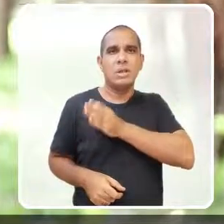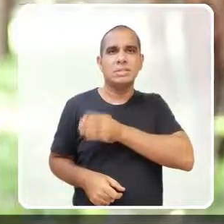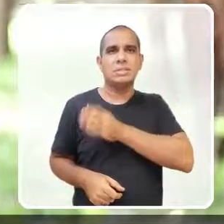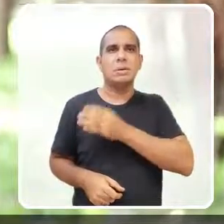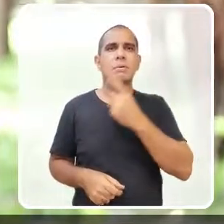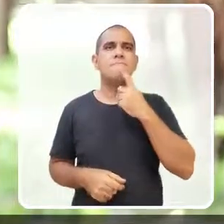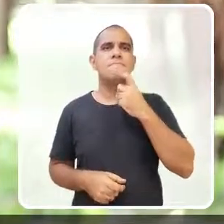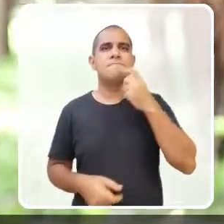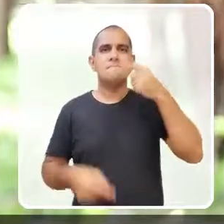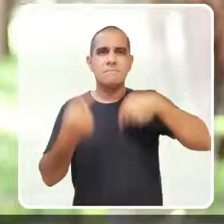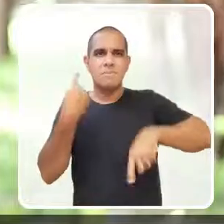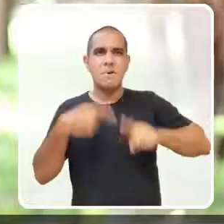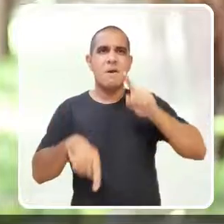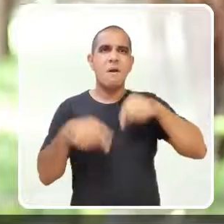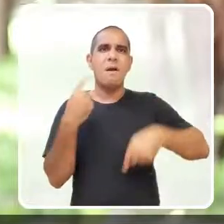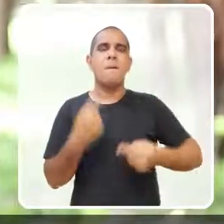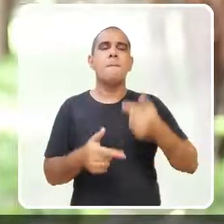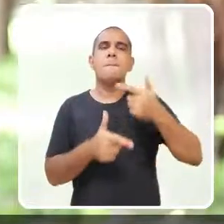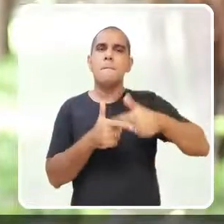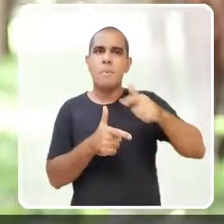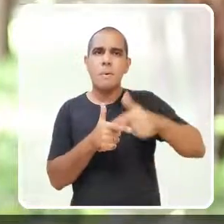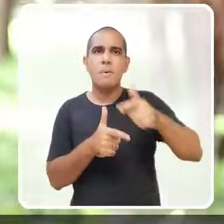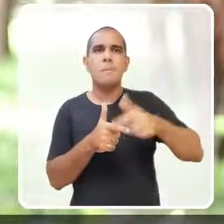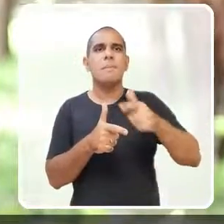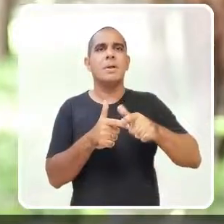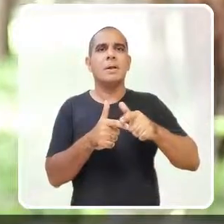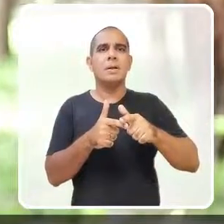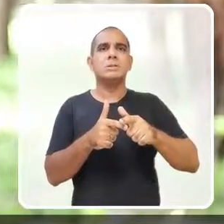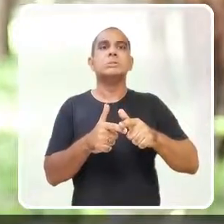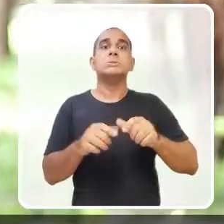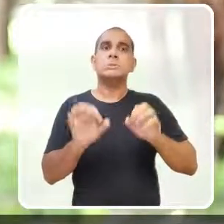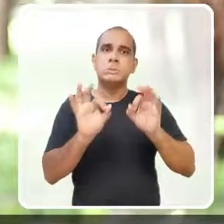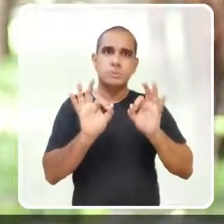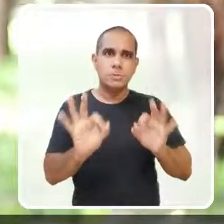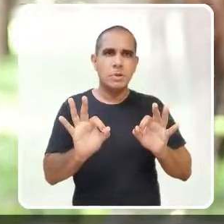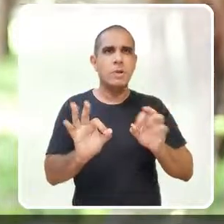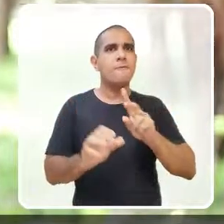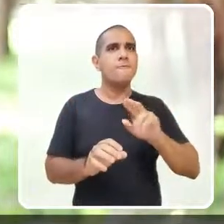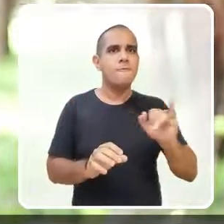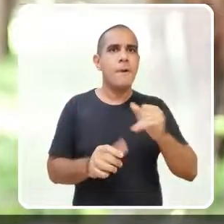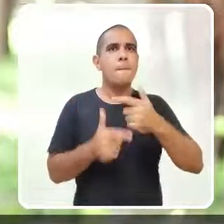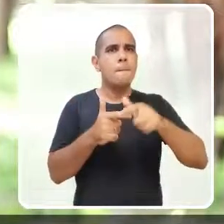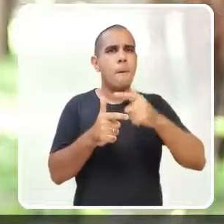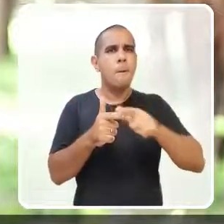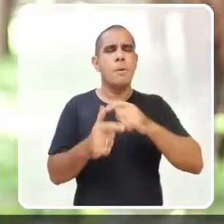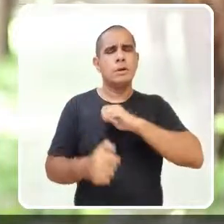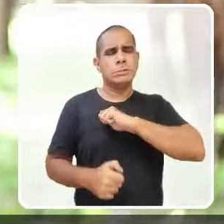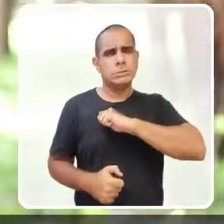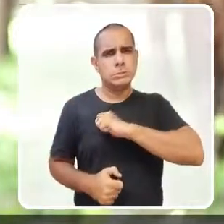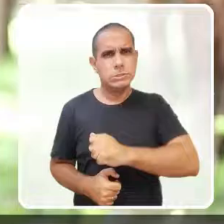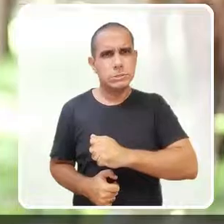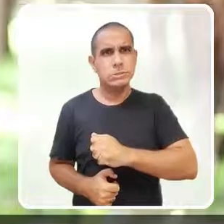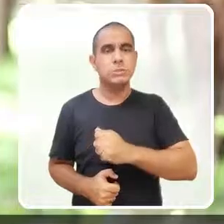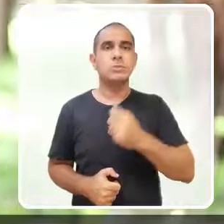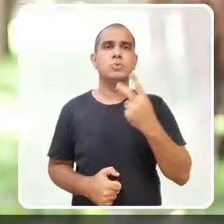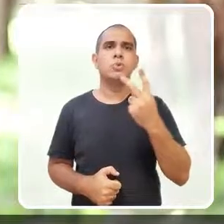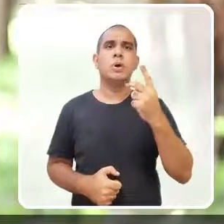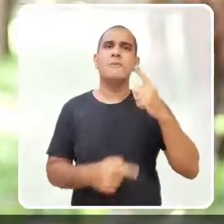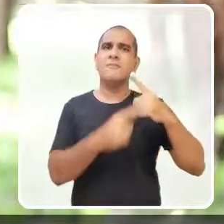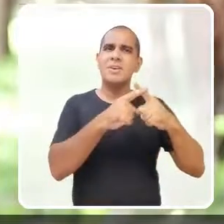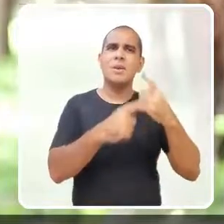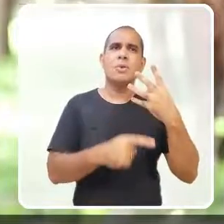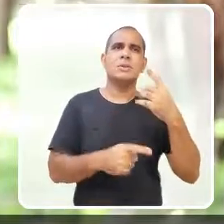cardiovascular, aumentando de duas a quatro vezes a chance do infarto agudo do miocárdio, inclusive da